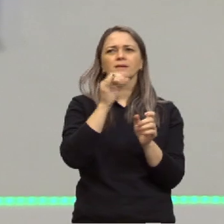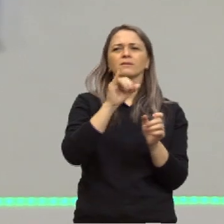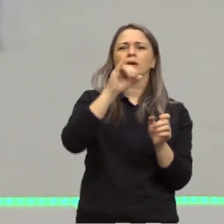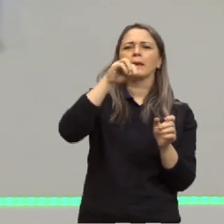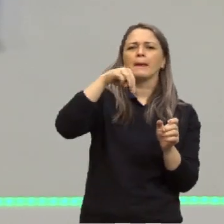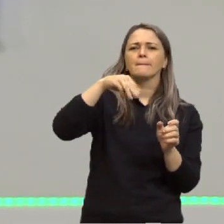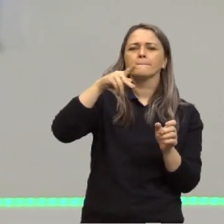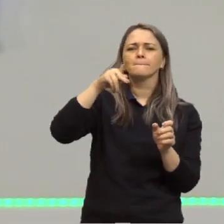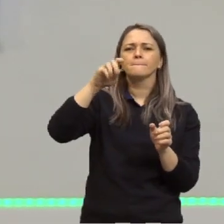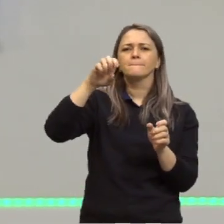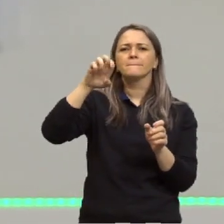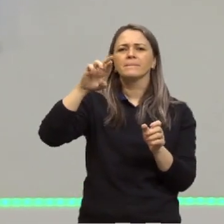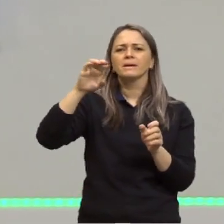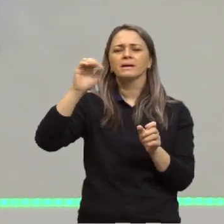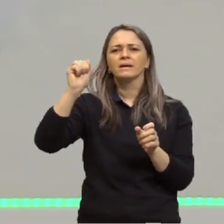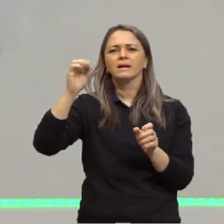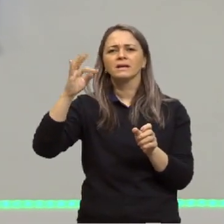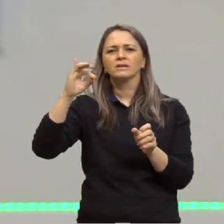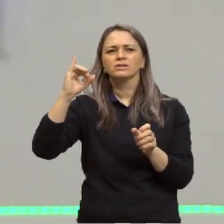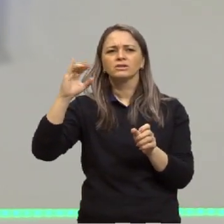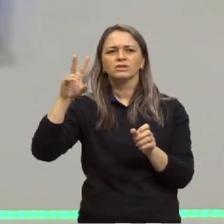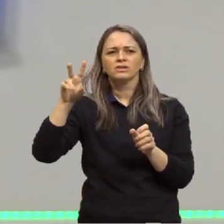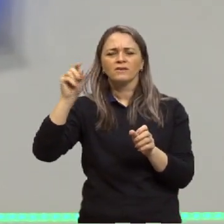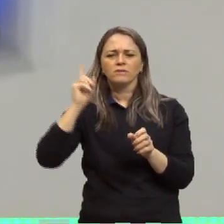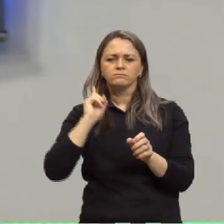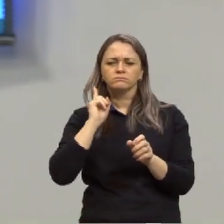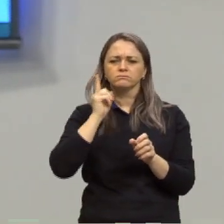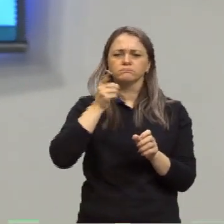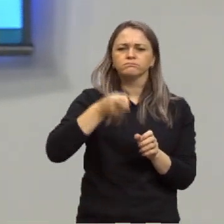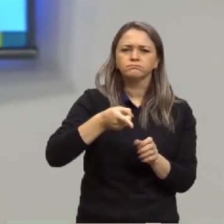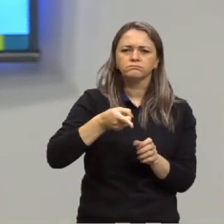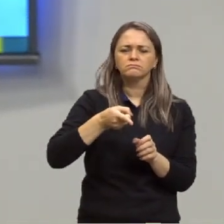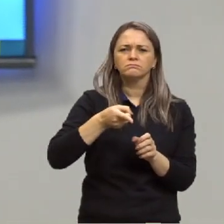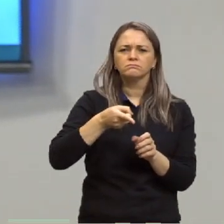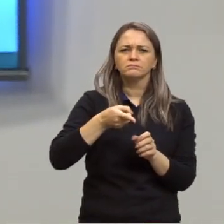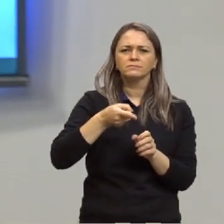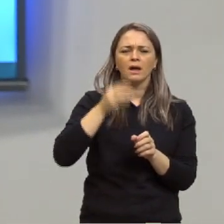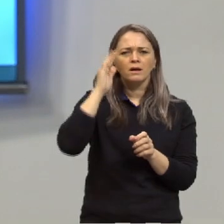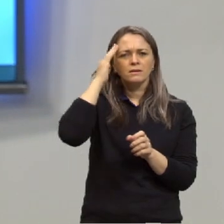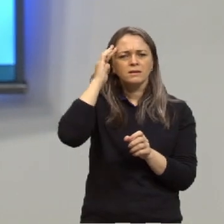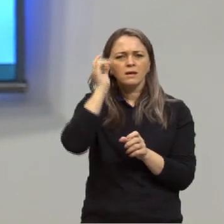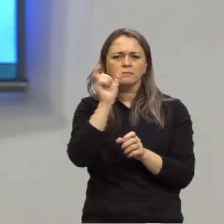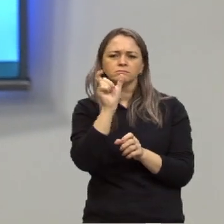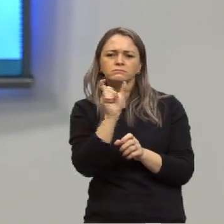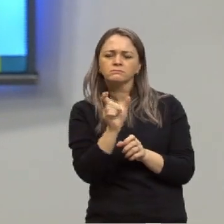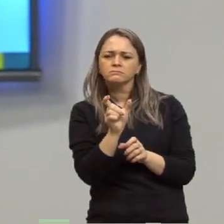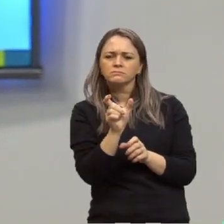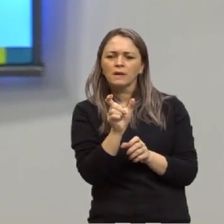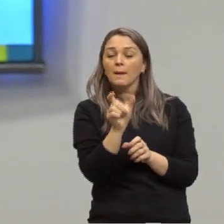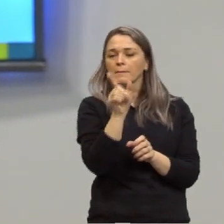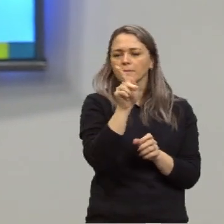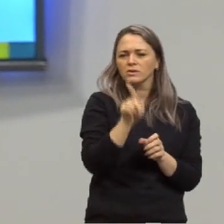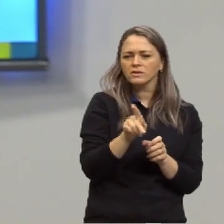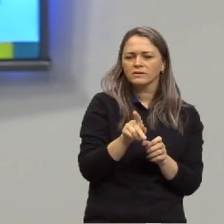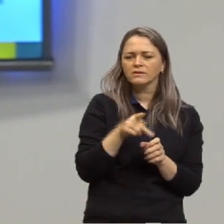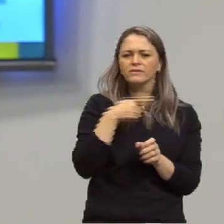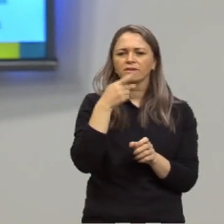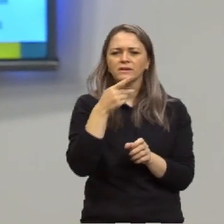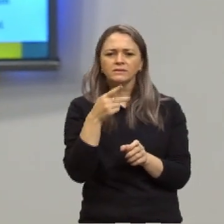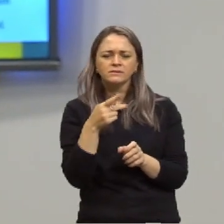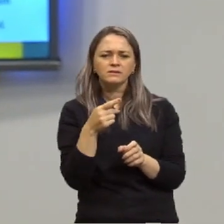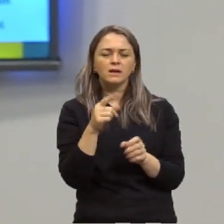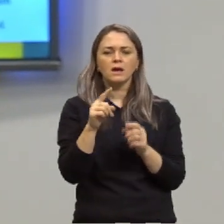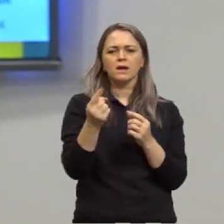que era aquilo que indicava uma ordem, vai nos fazer entender, de repente, uma posição desse locutor com relação ao seu